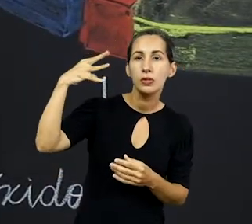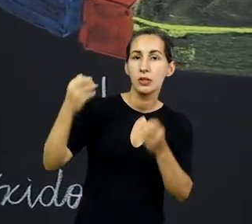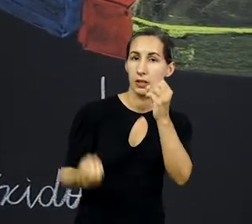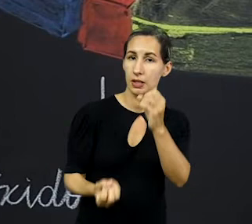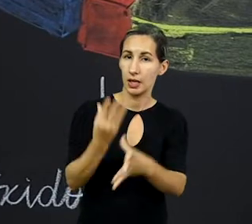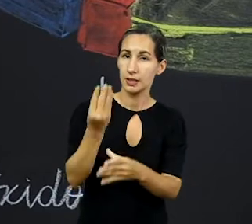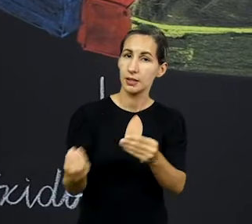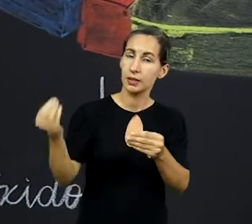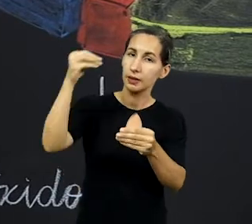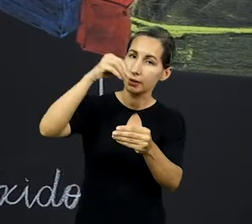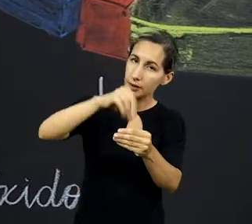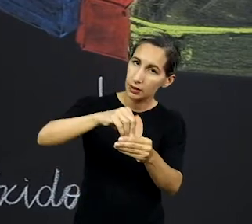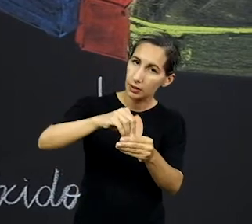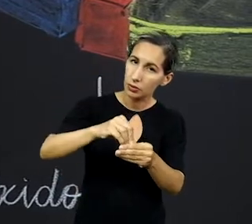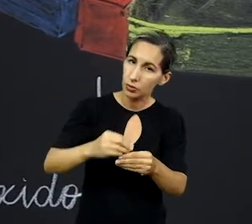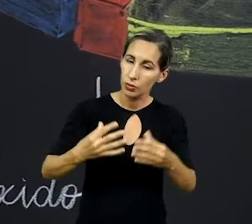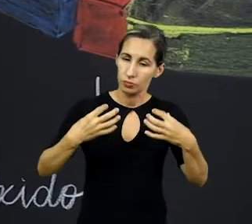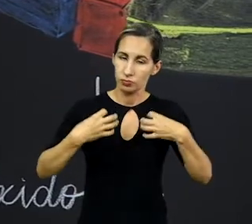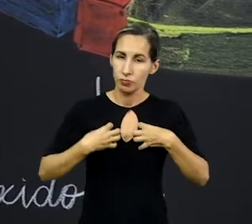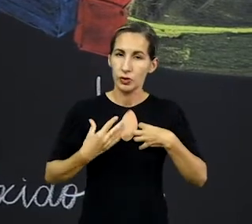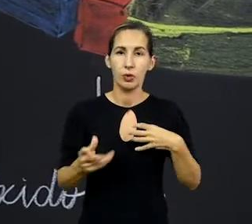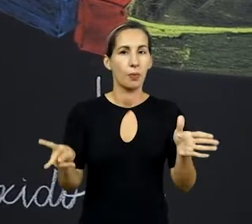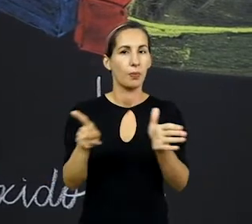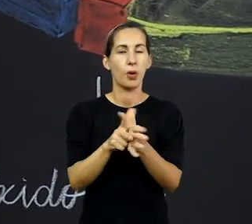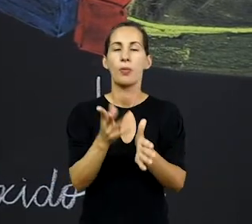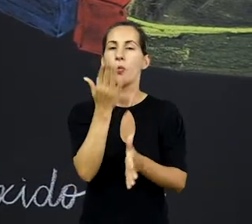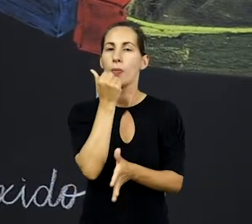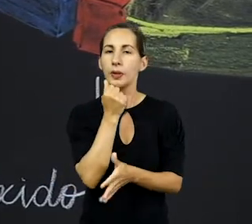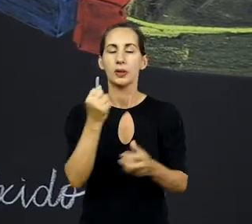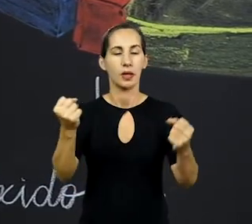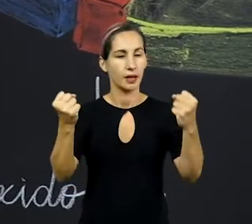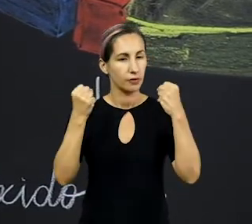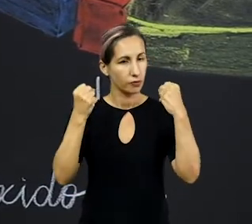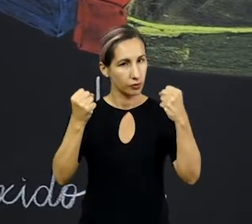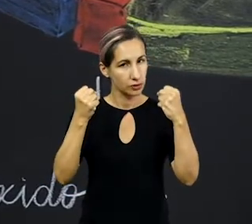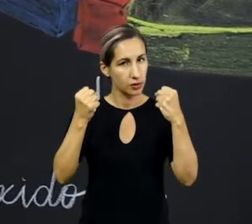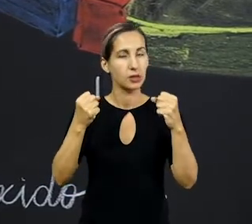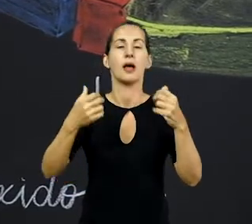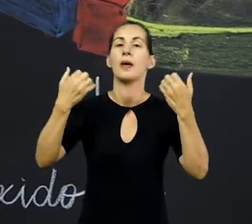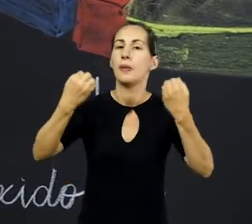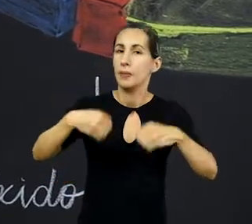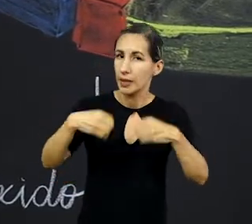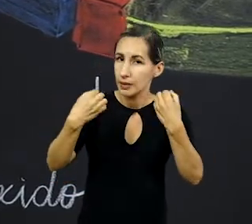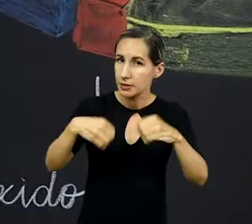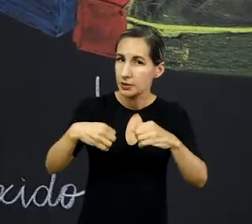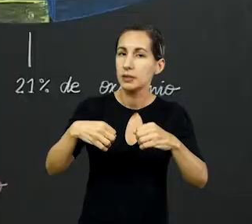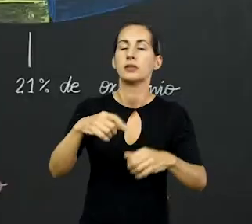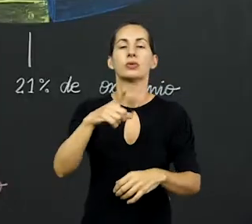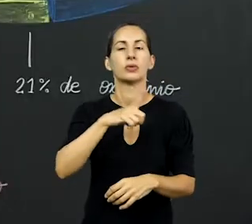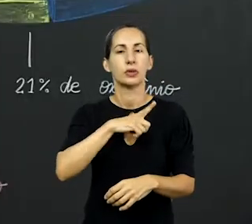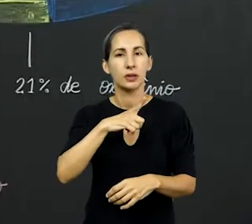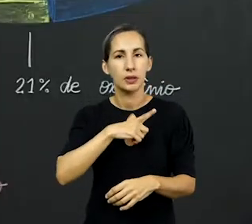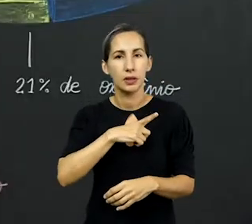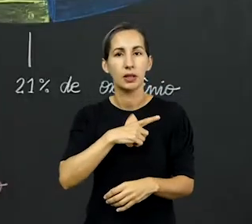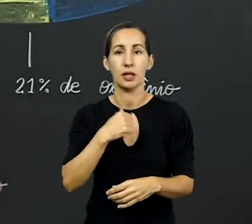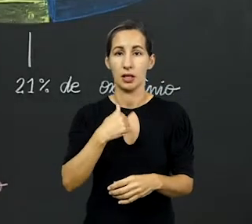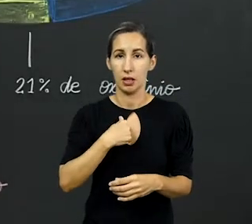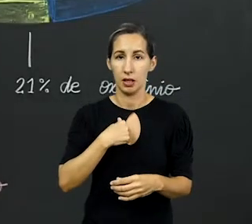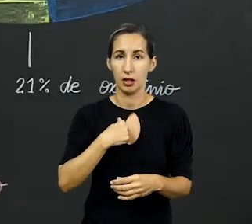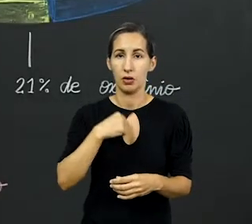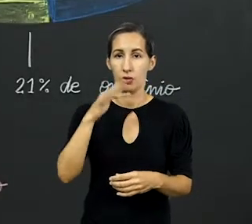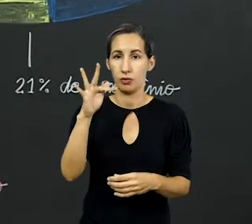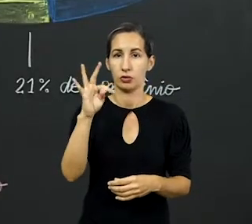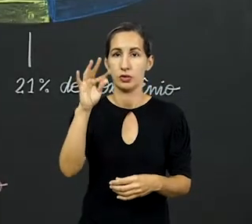produzir dentro de si o seu próprio alimento, a sua fonte de energia. Então, eu preciso, é necessário para que ocorra a